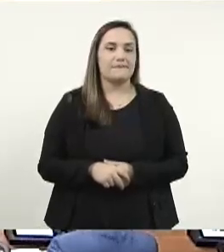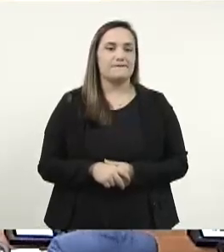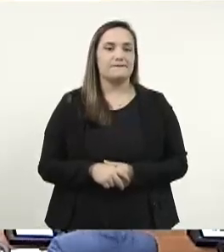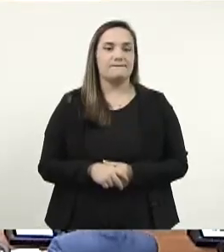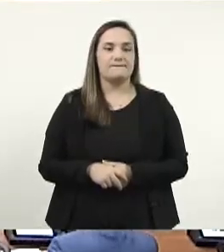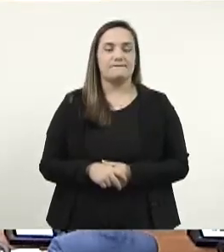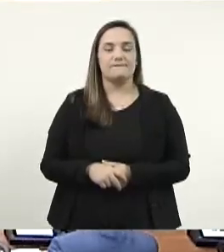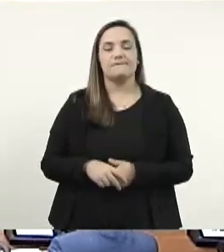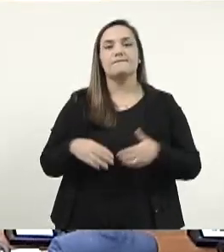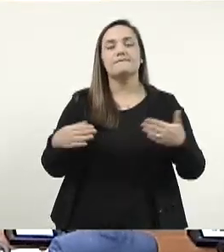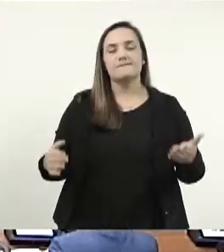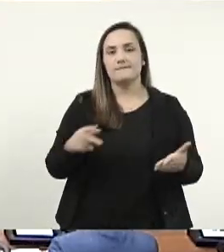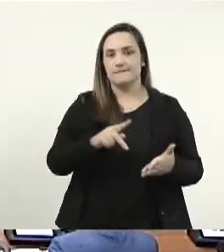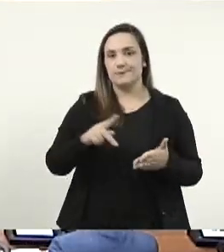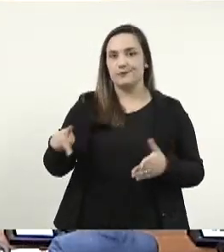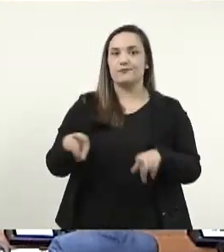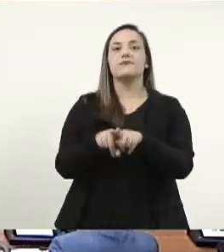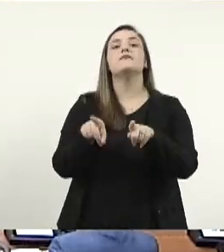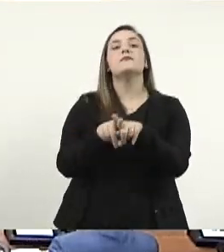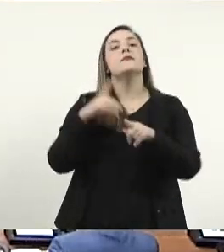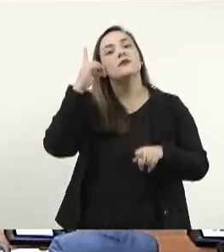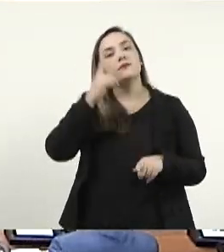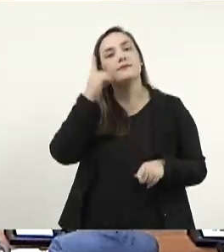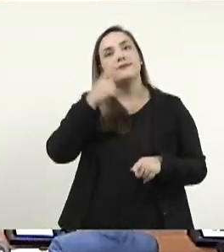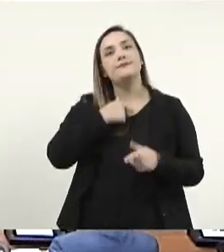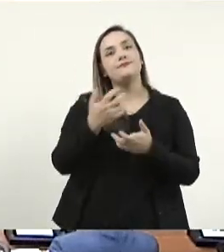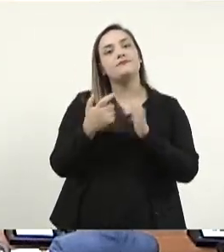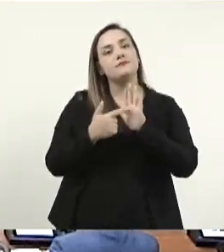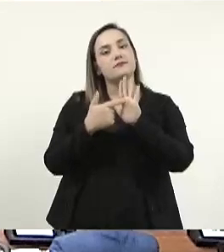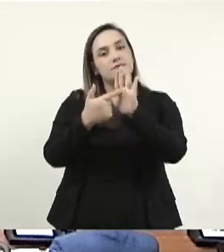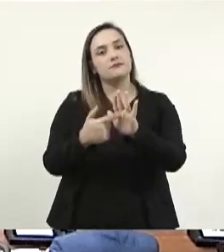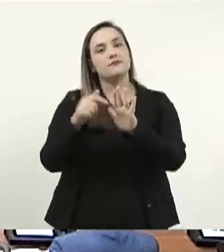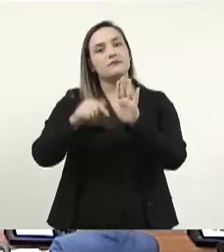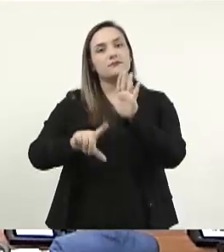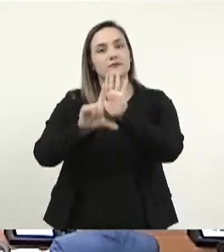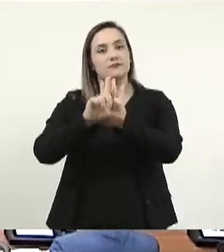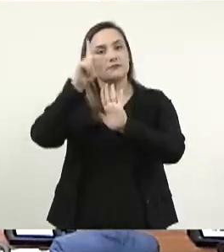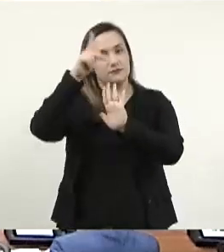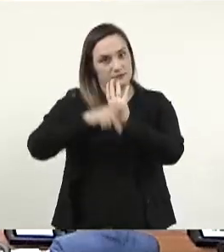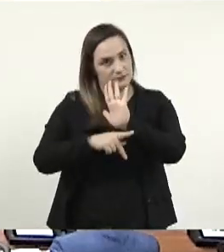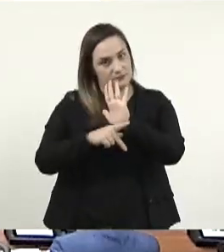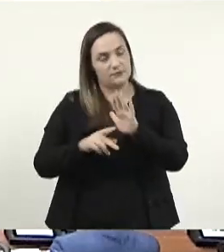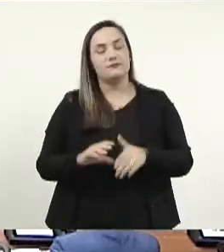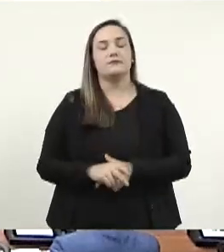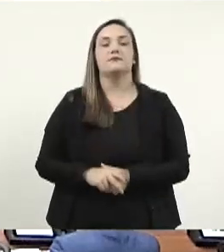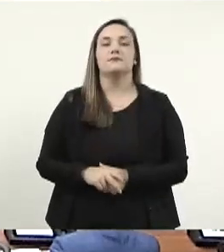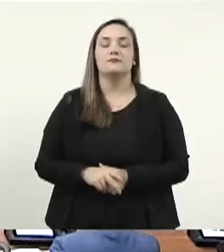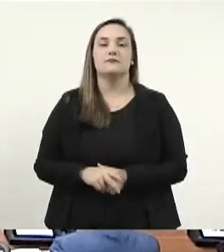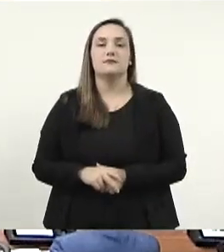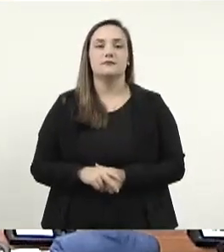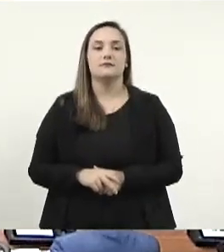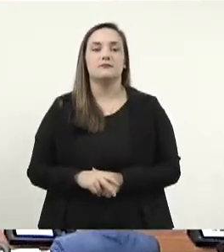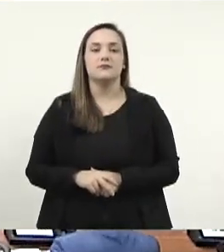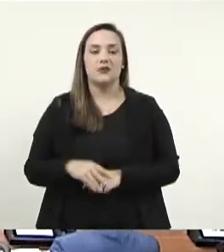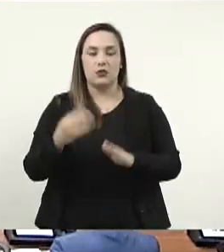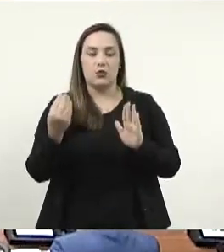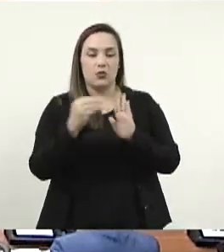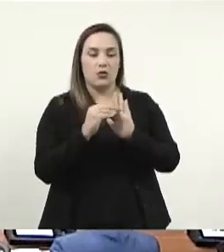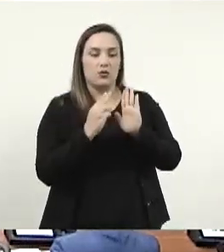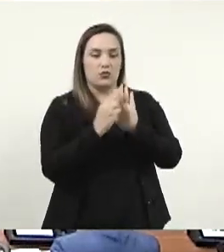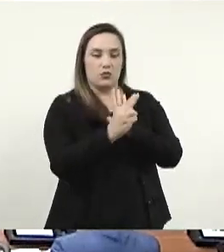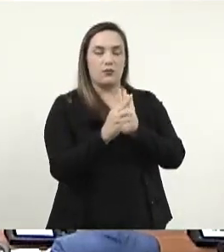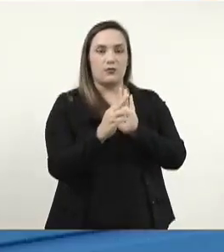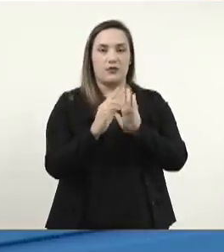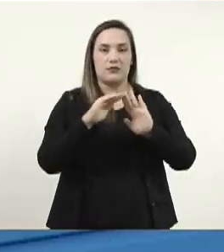Senhor Presidente e senhores deputados, eu quero apresentar aqui um projeto de lei que denomina de